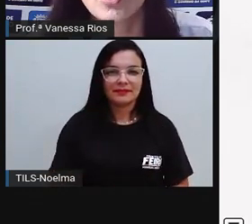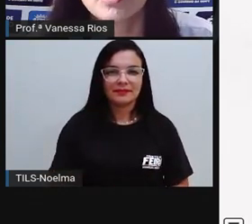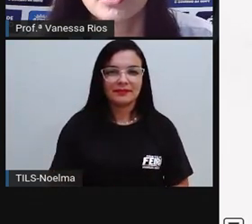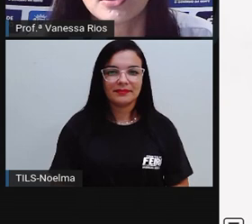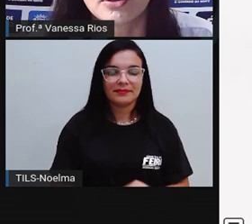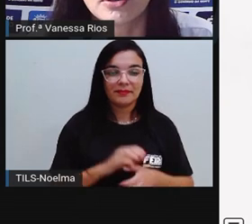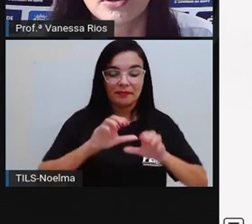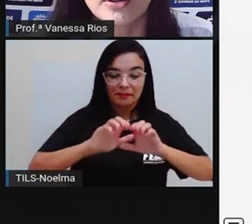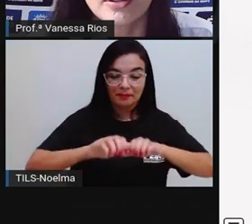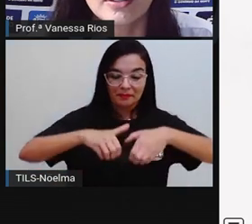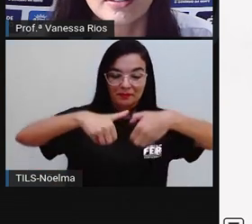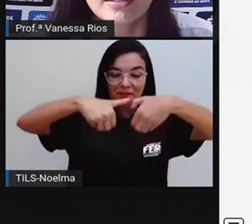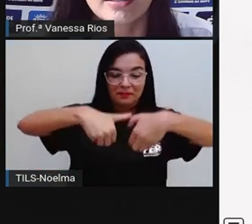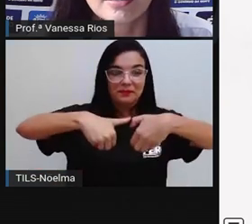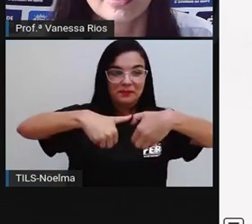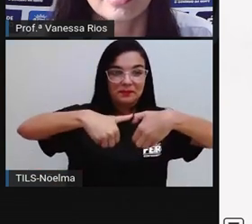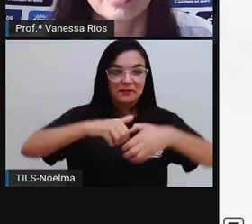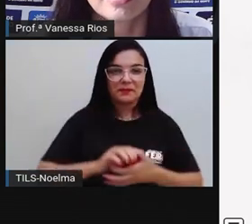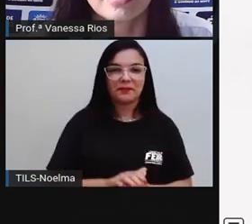Dominó.